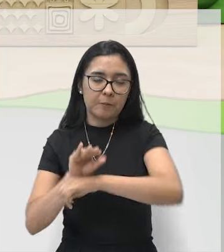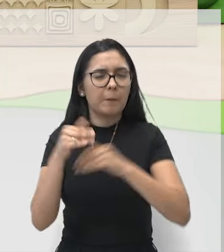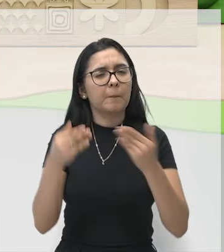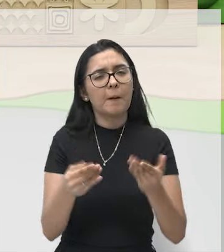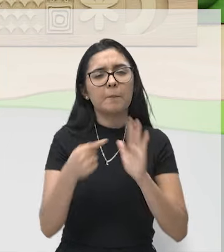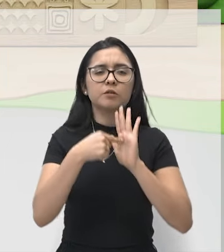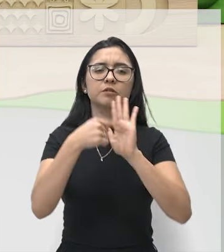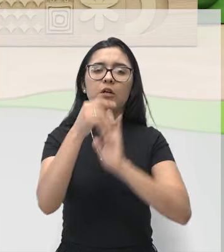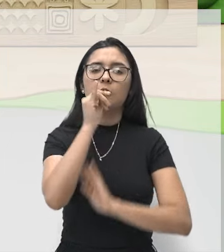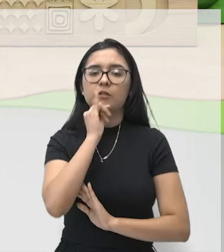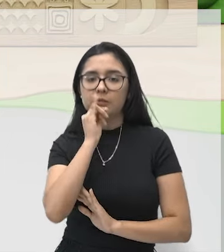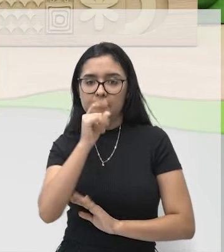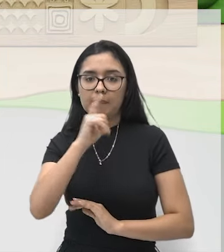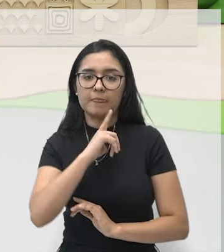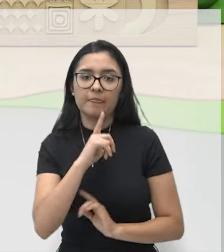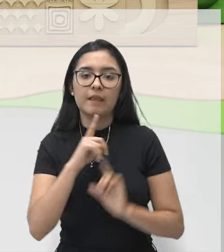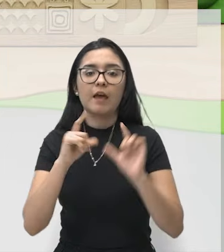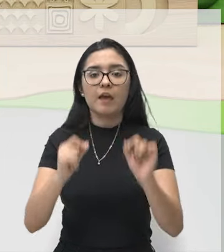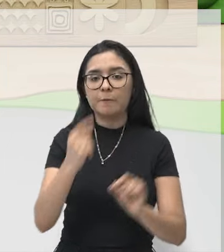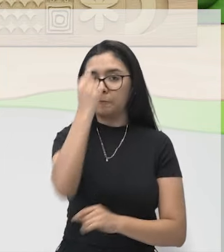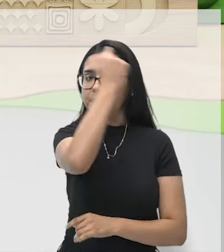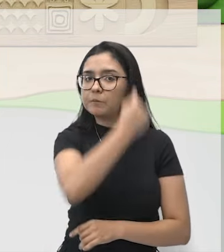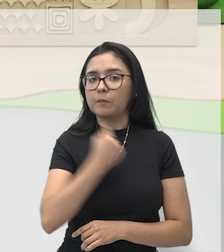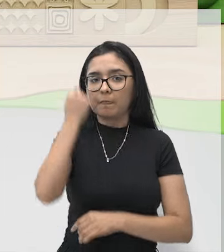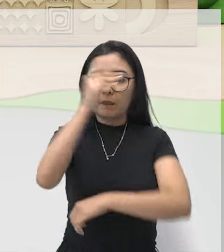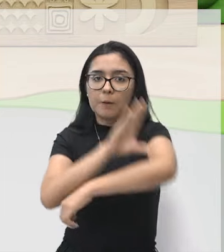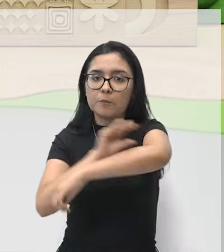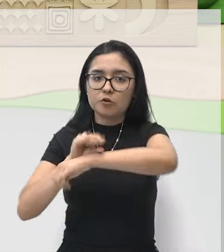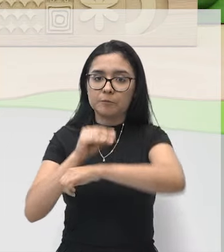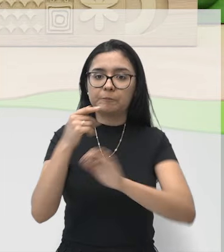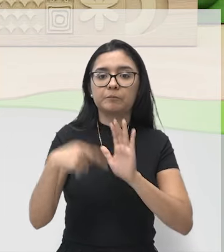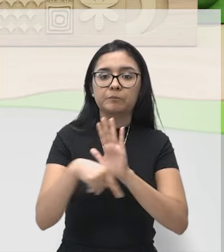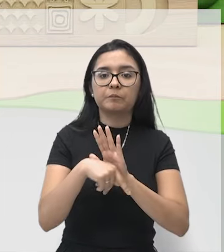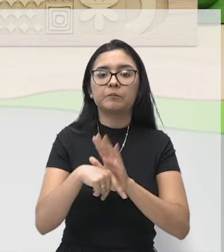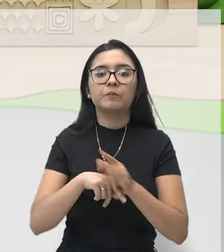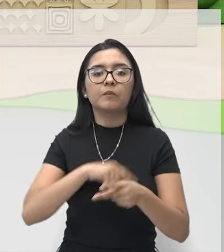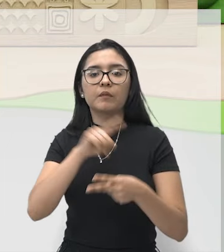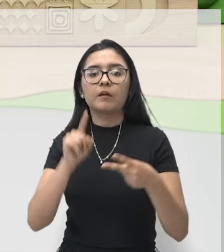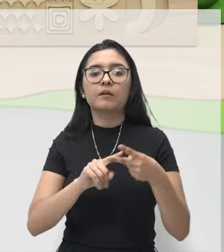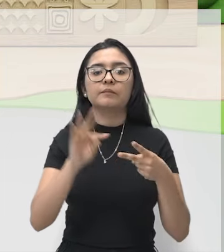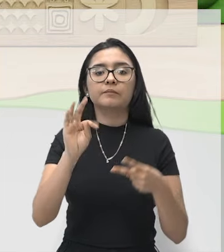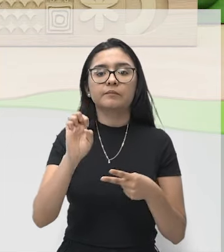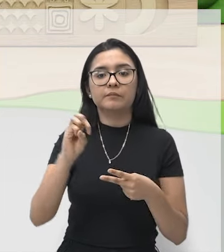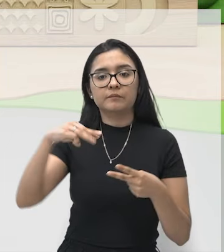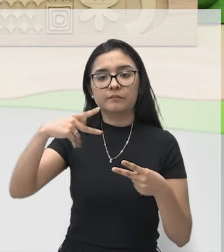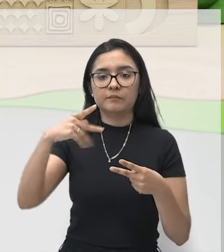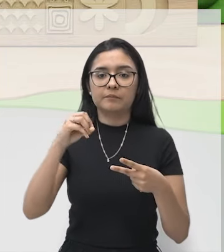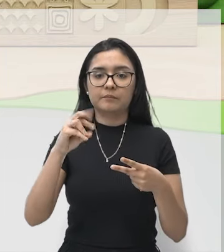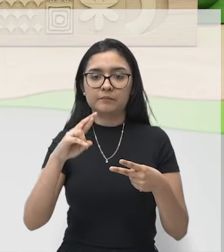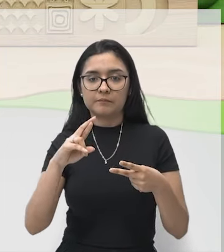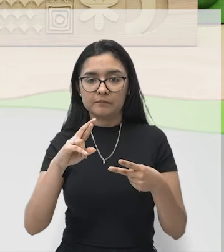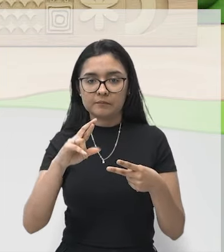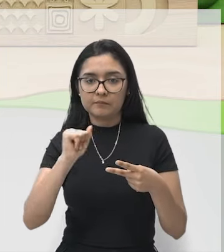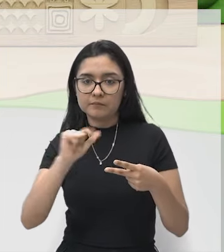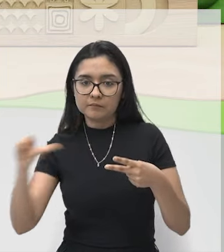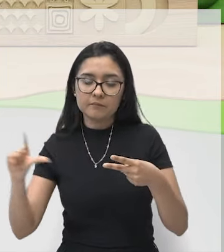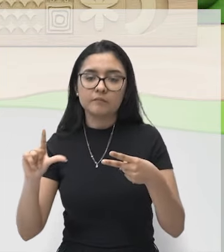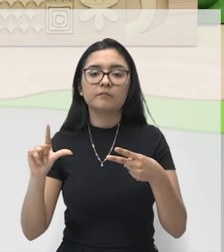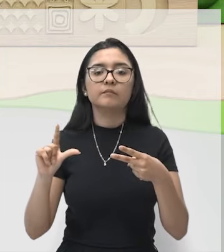exemplificar, nós temos um músculo frontal, um músculo temporal, certo?